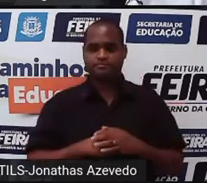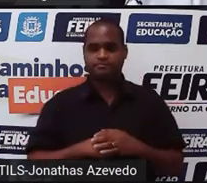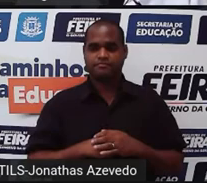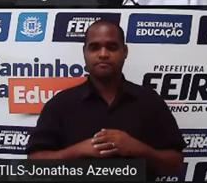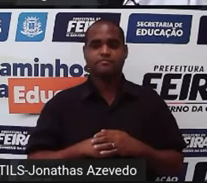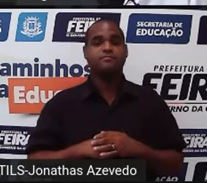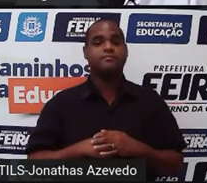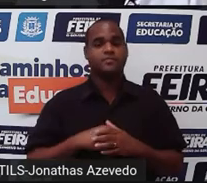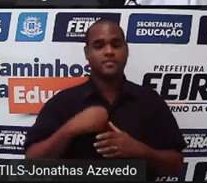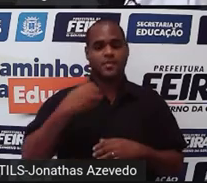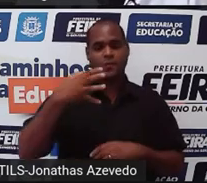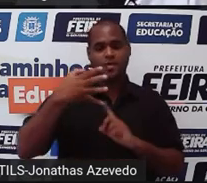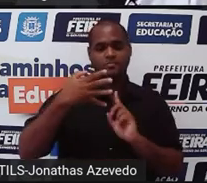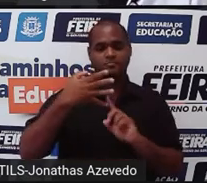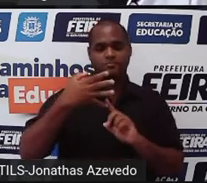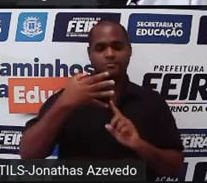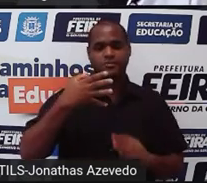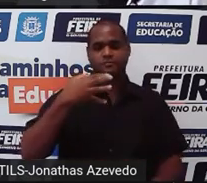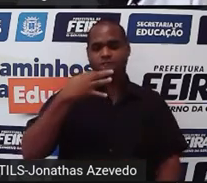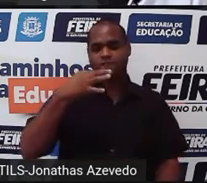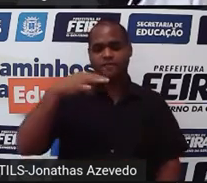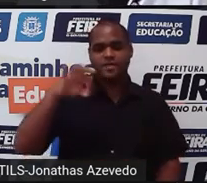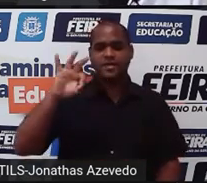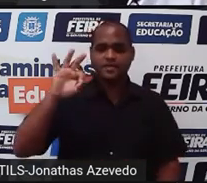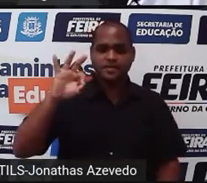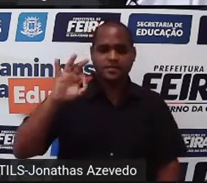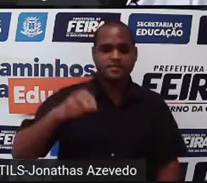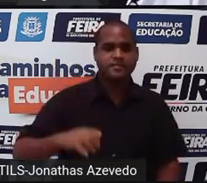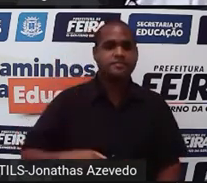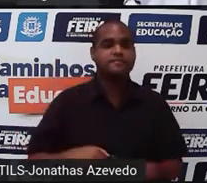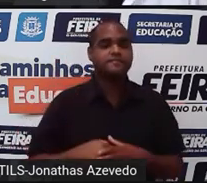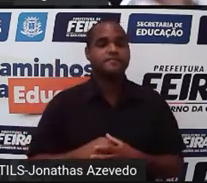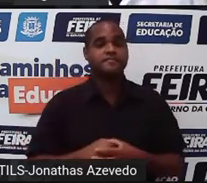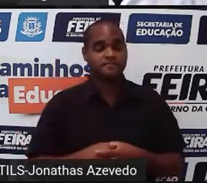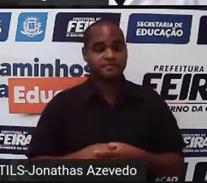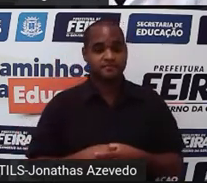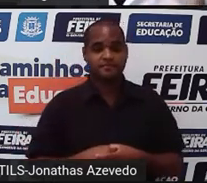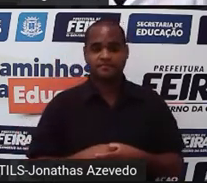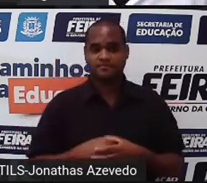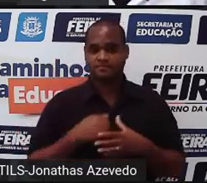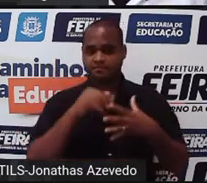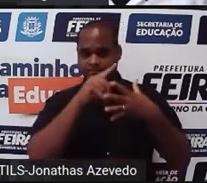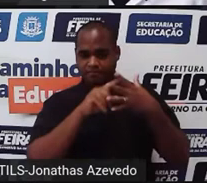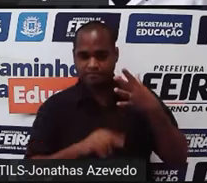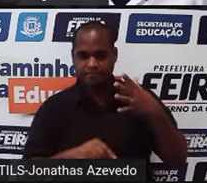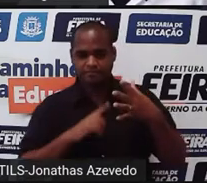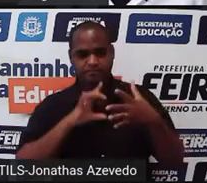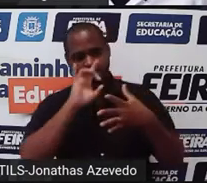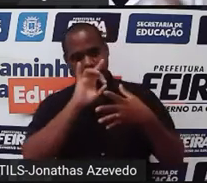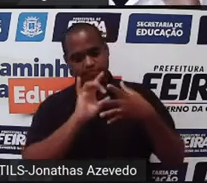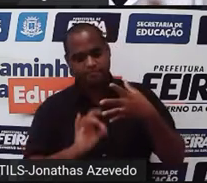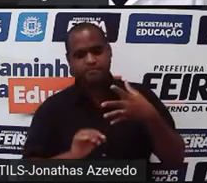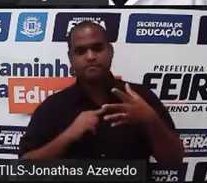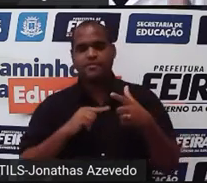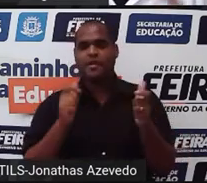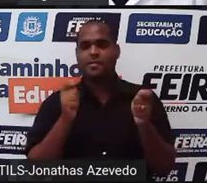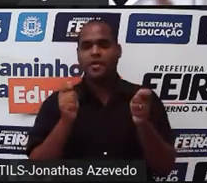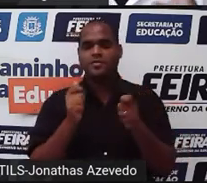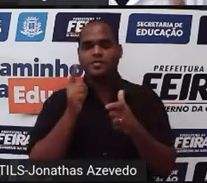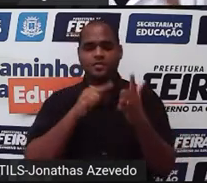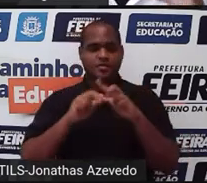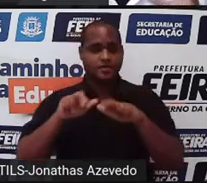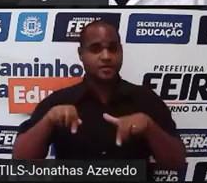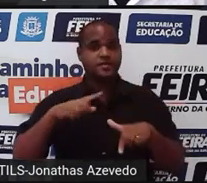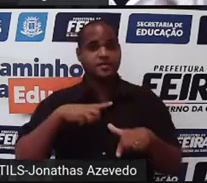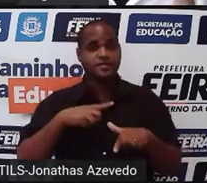E a última etapa é a etapa de verificação. Com essas quatro etapas, você pode estar